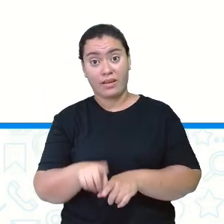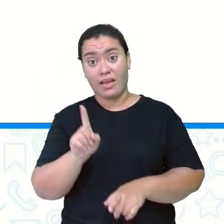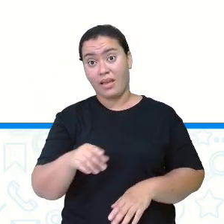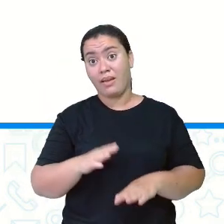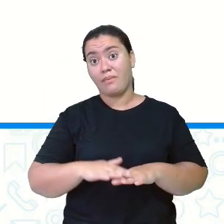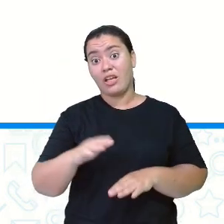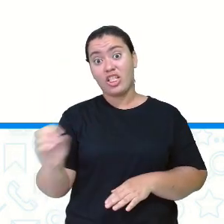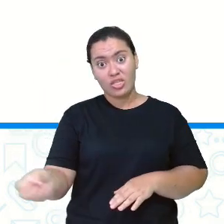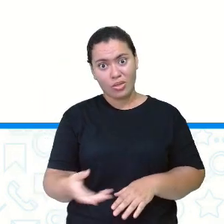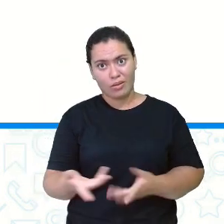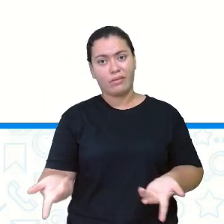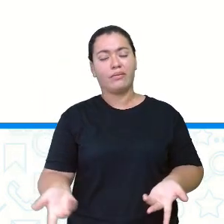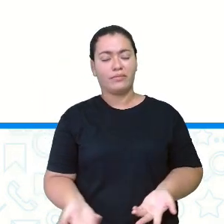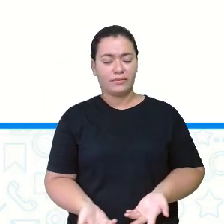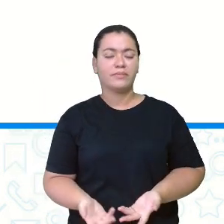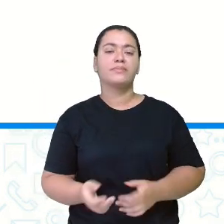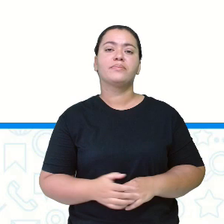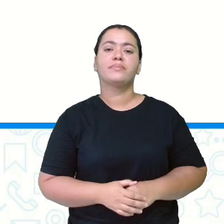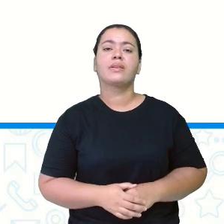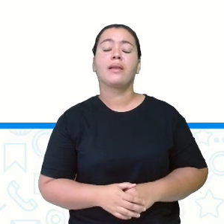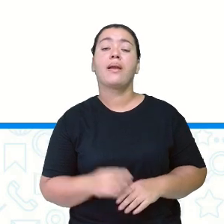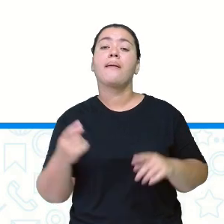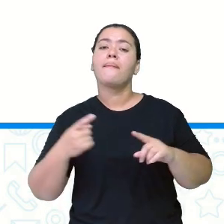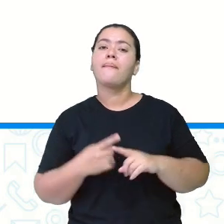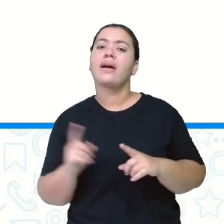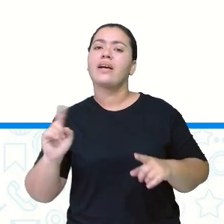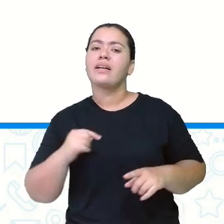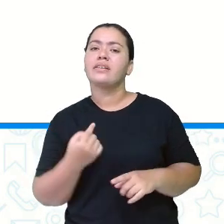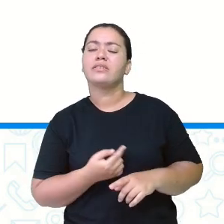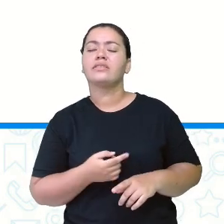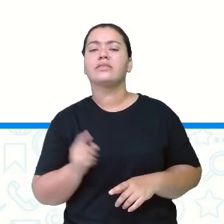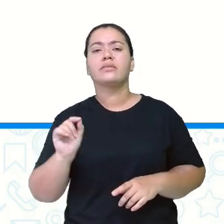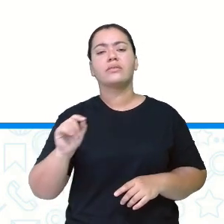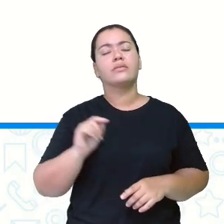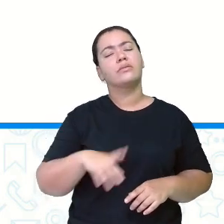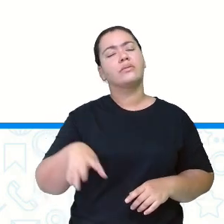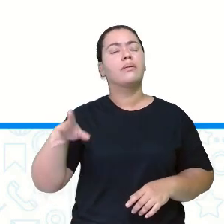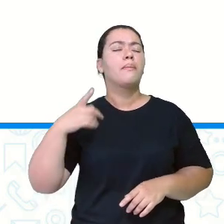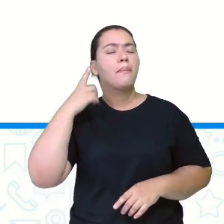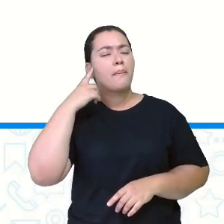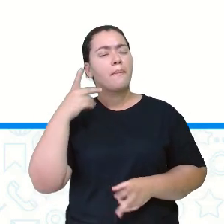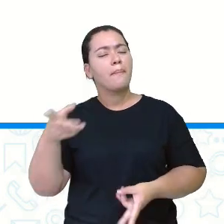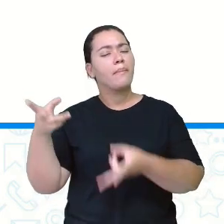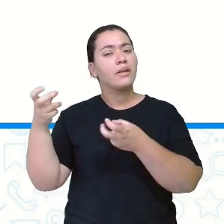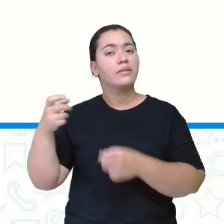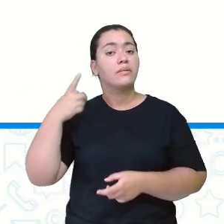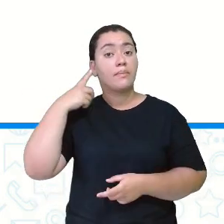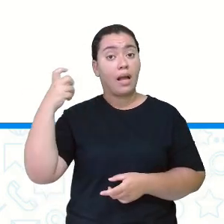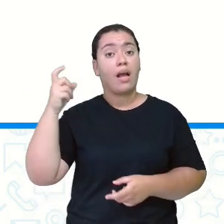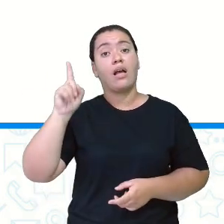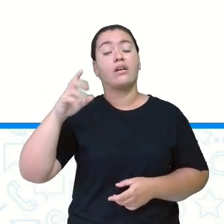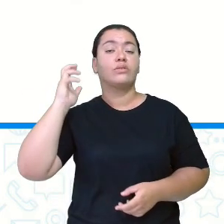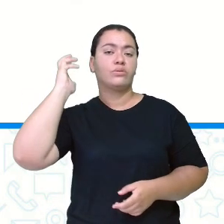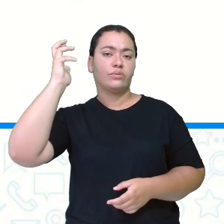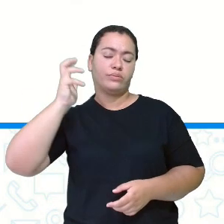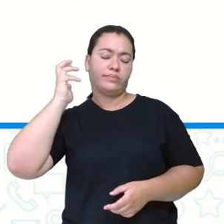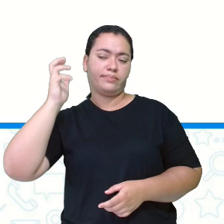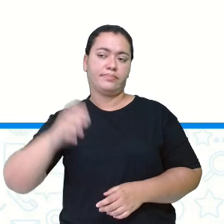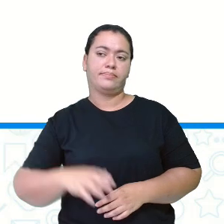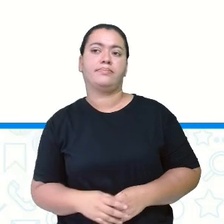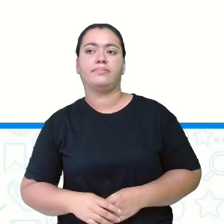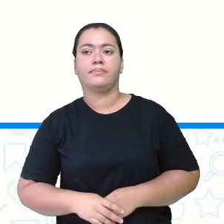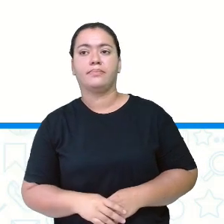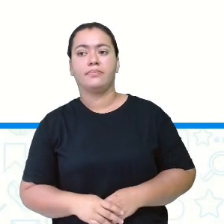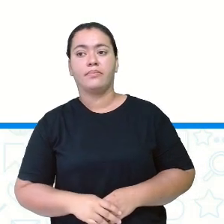atualizado. Mas a gente escuta as notícias e os acontecimentos através de som, através do áudio.